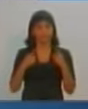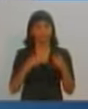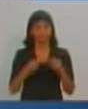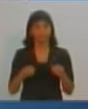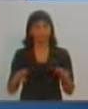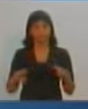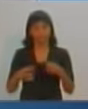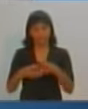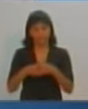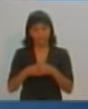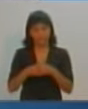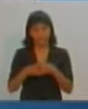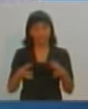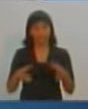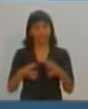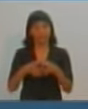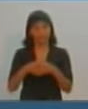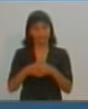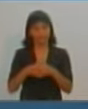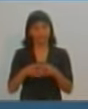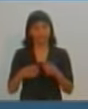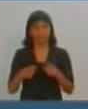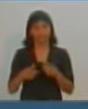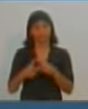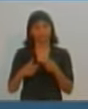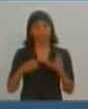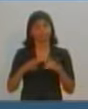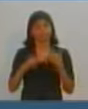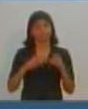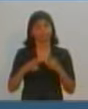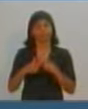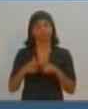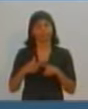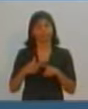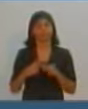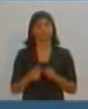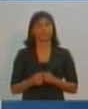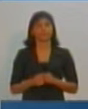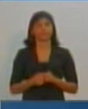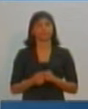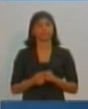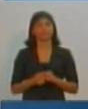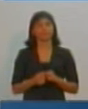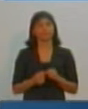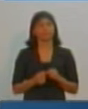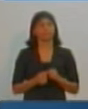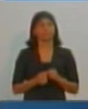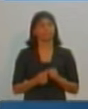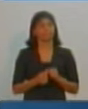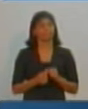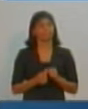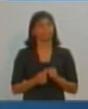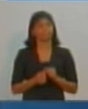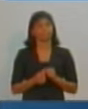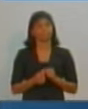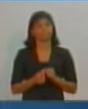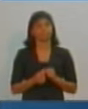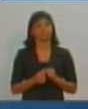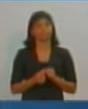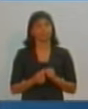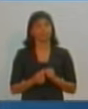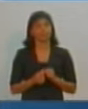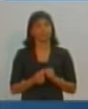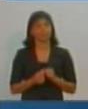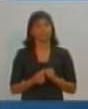parcerias, inclusive, resolver o problema. Regina, 30 segundos. Acho importantíssima a discussão da saúde e, principalmente,